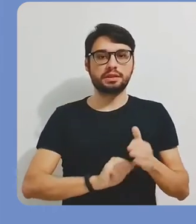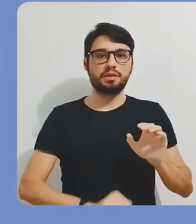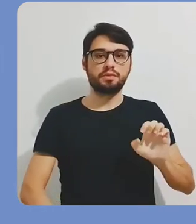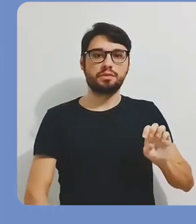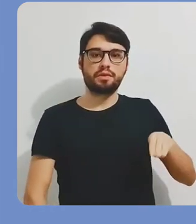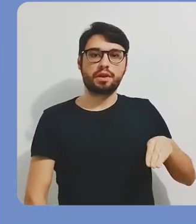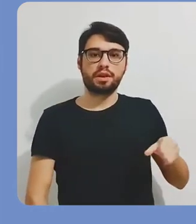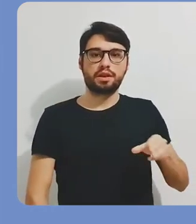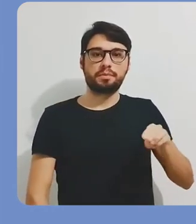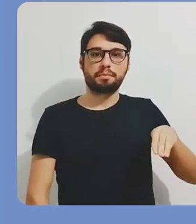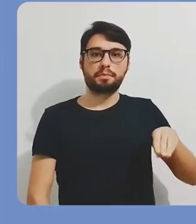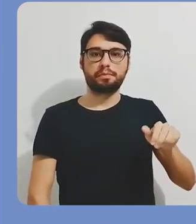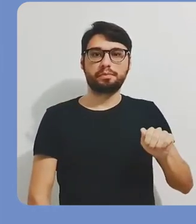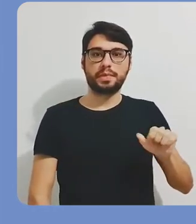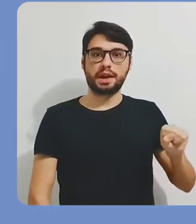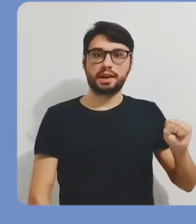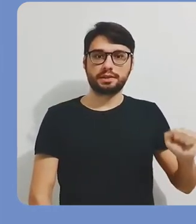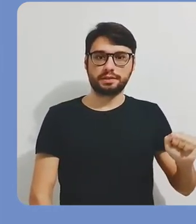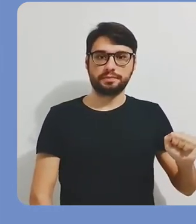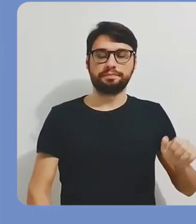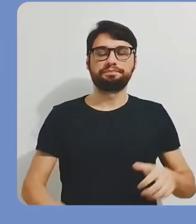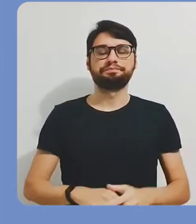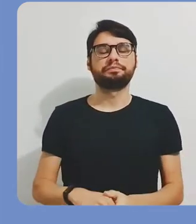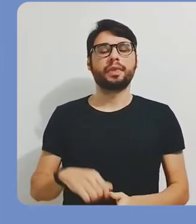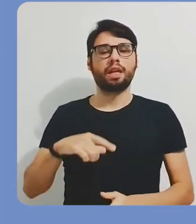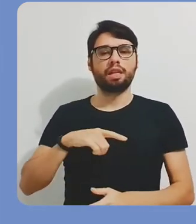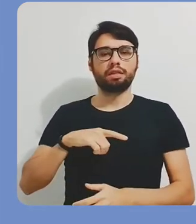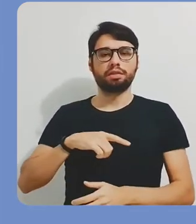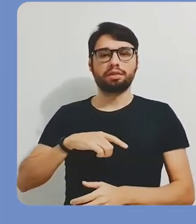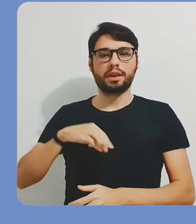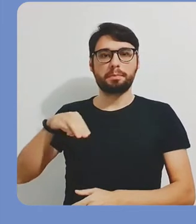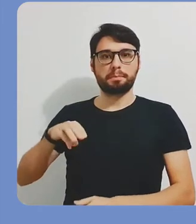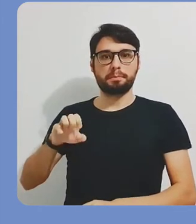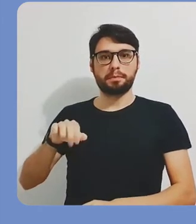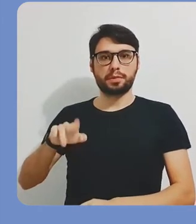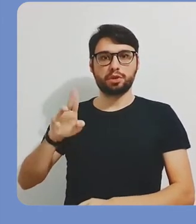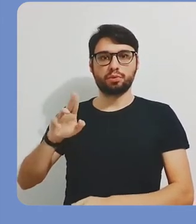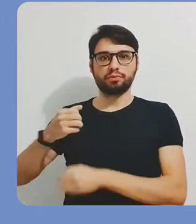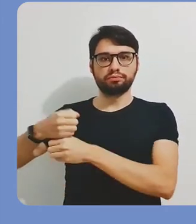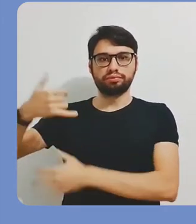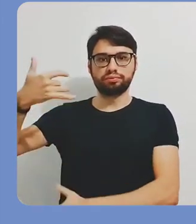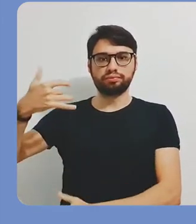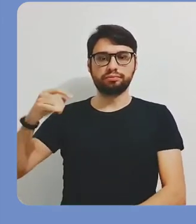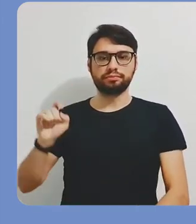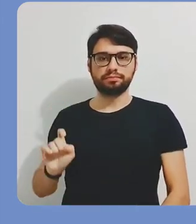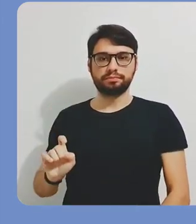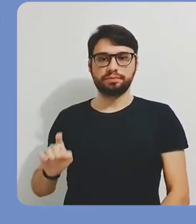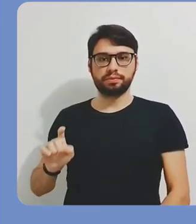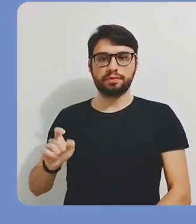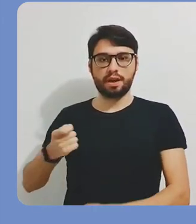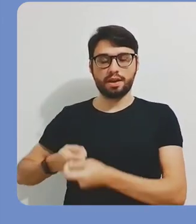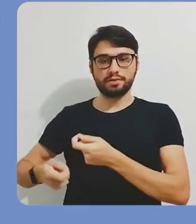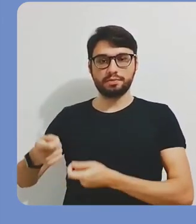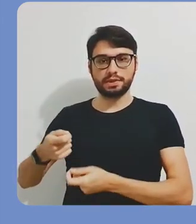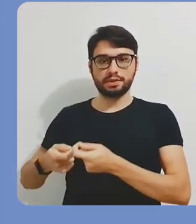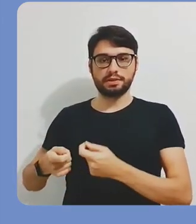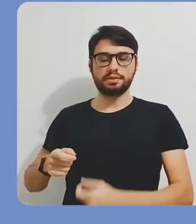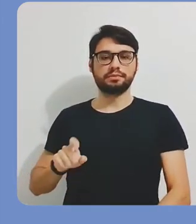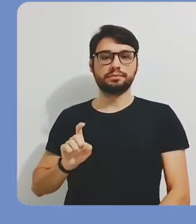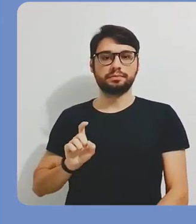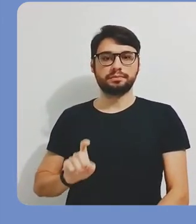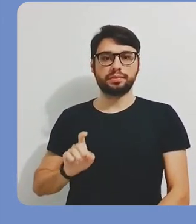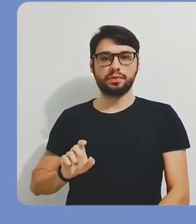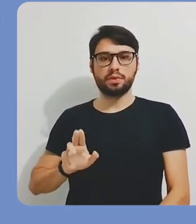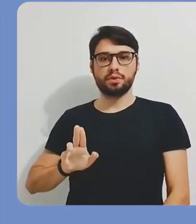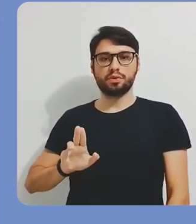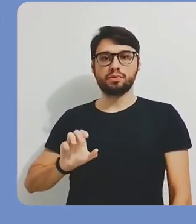CPF, que é o que a gente chama de inscrição em massa. No ambiente do seu curso dentro do Mudo, aqui nos